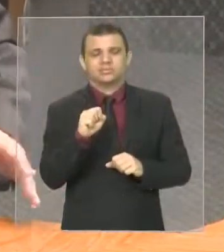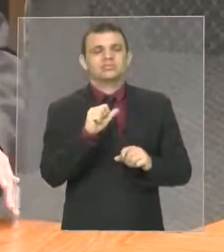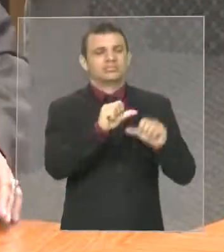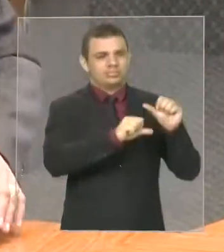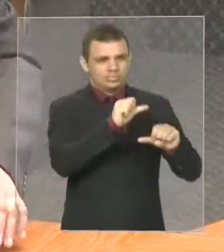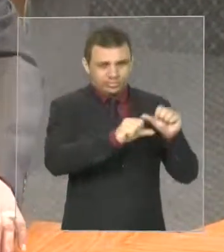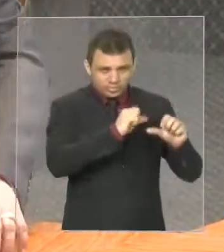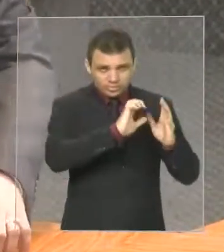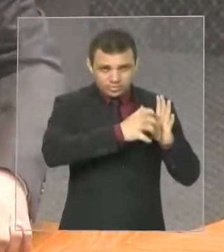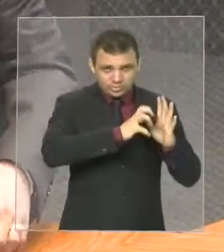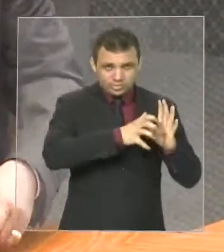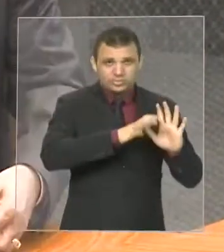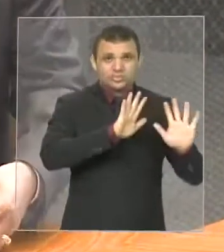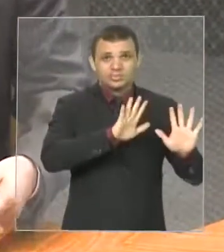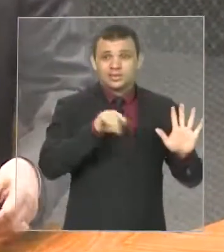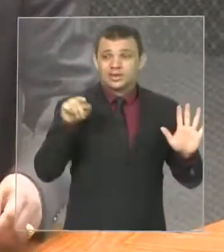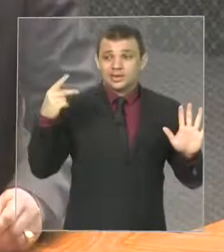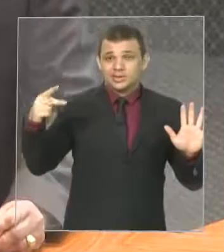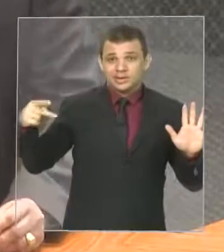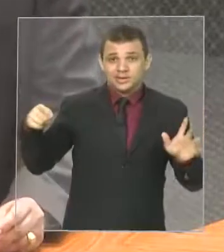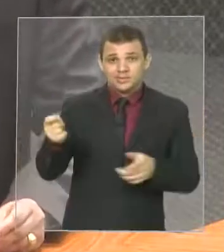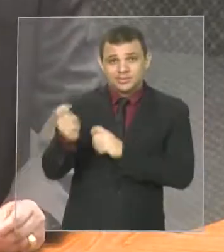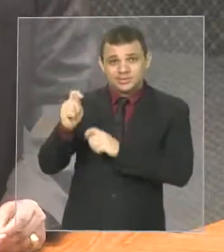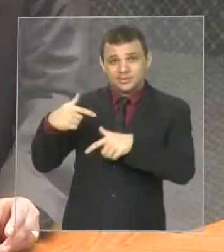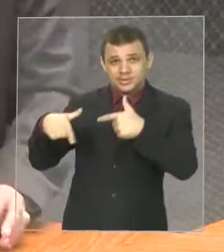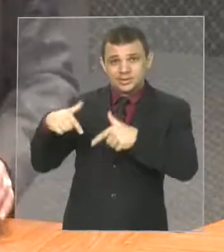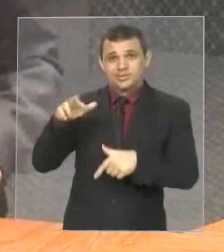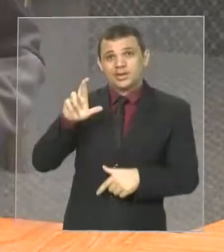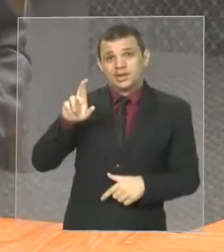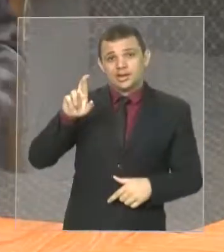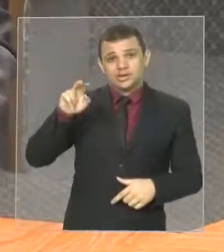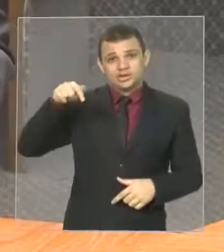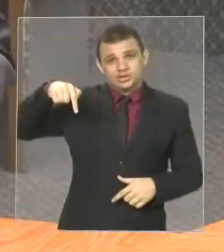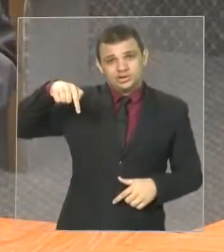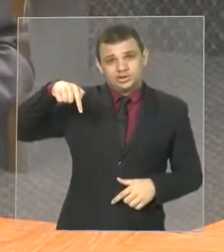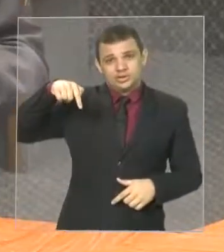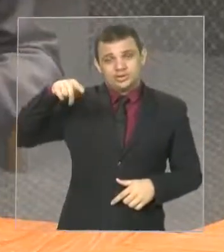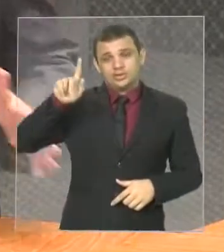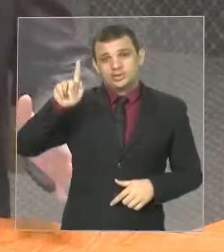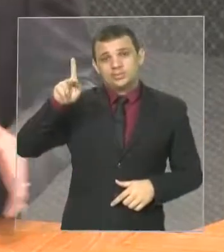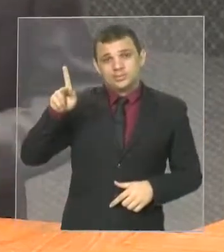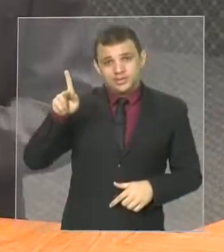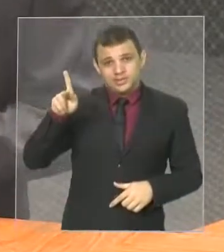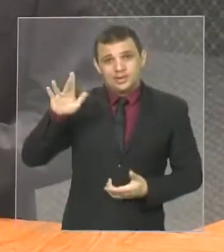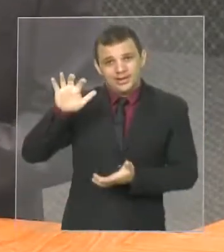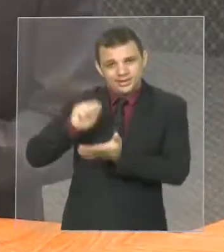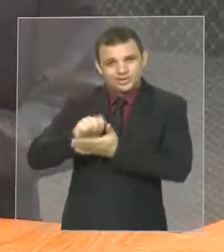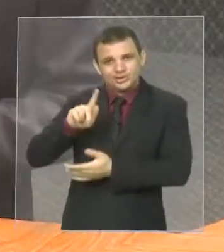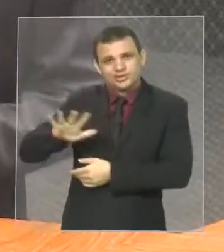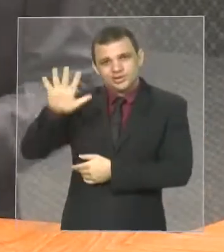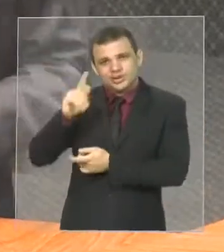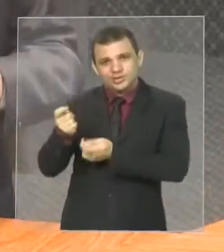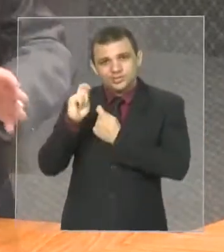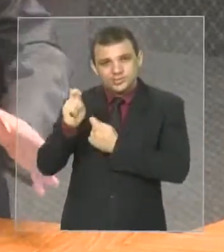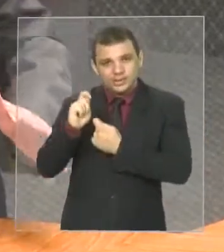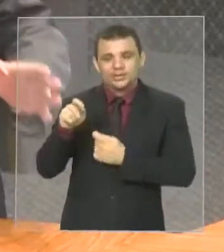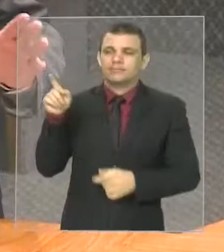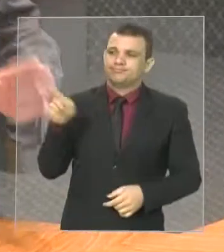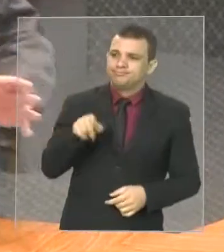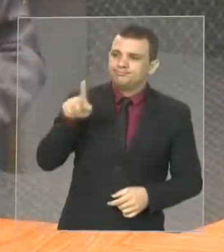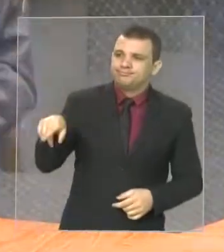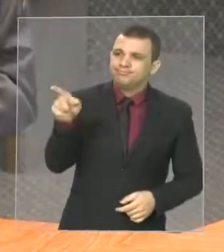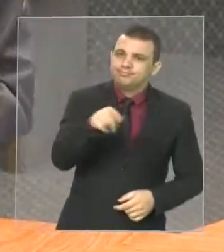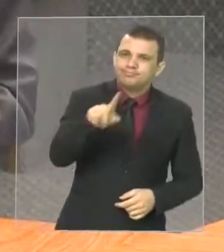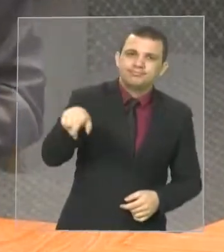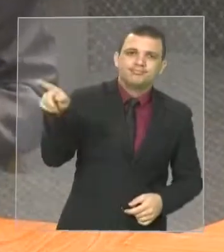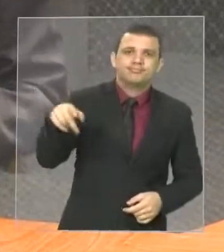cancelados. Então, uma problemática muito séria, porque nós sabemos que a coordenação, antiga superintendência, ela dá a licença para